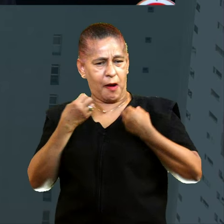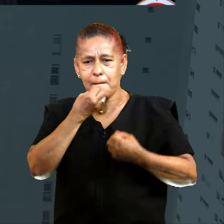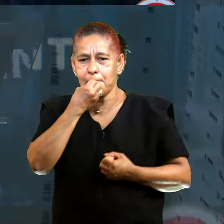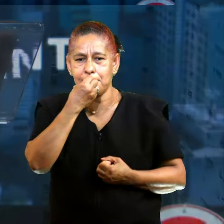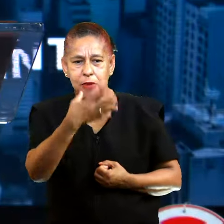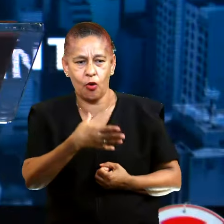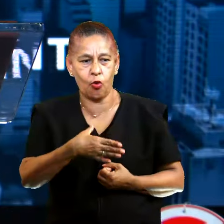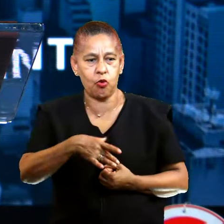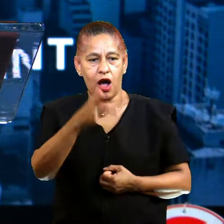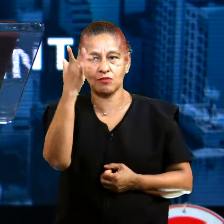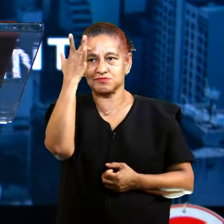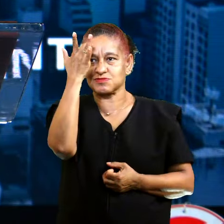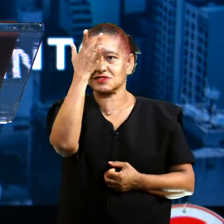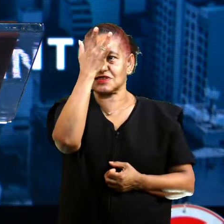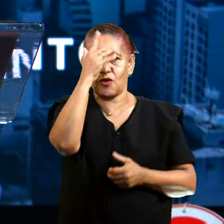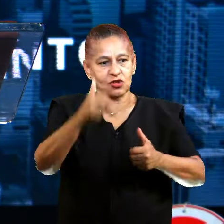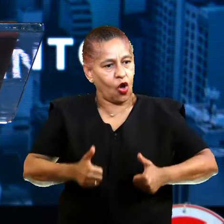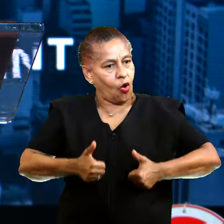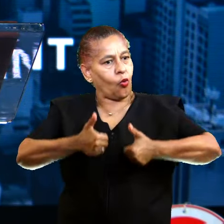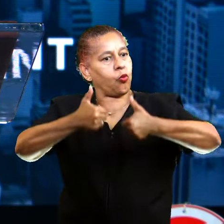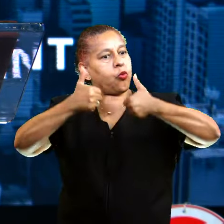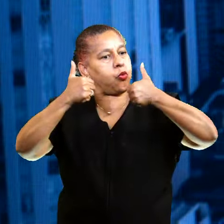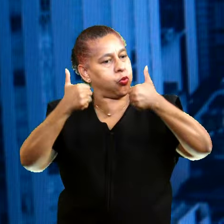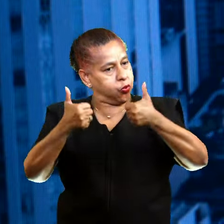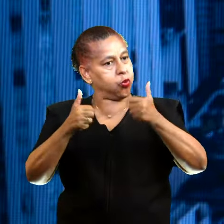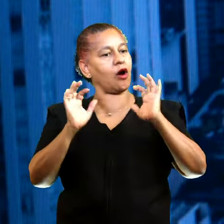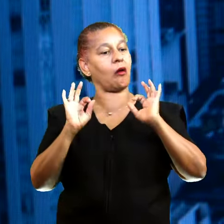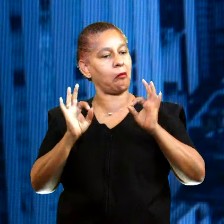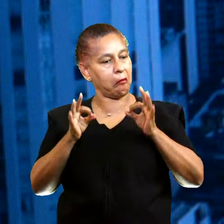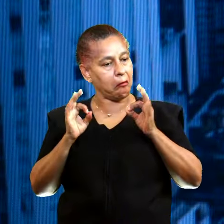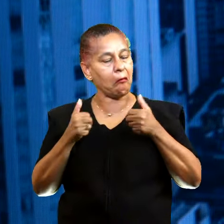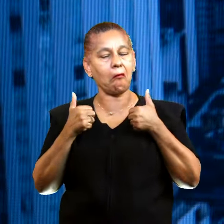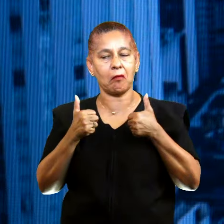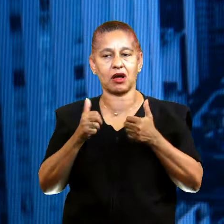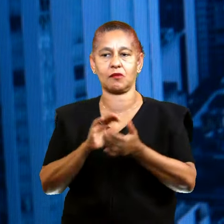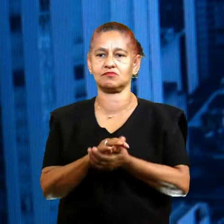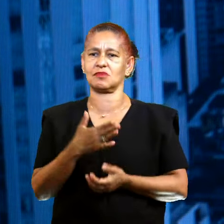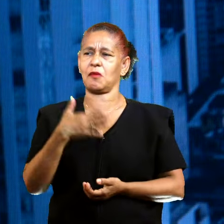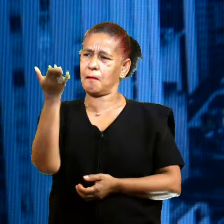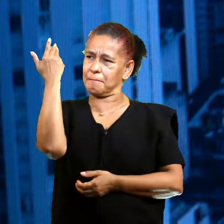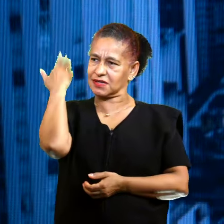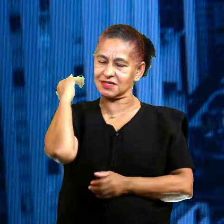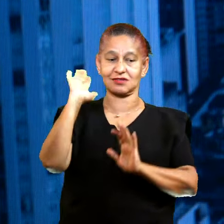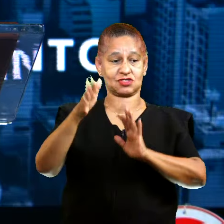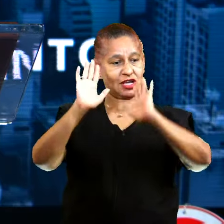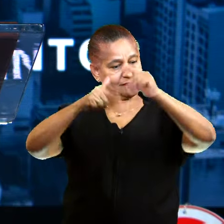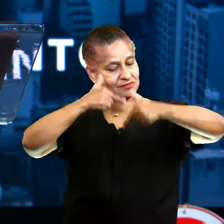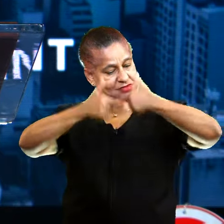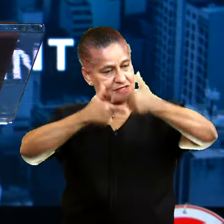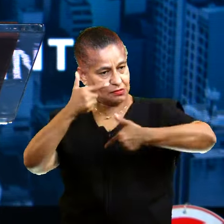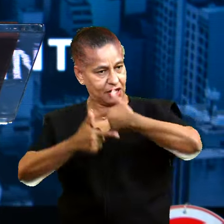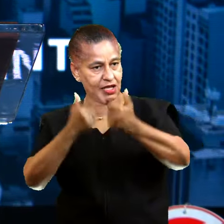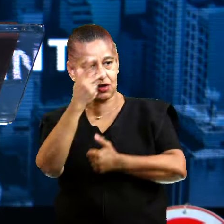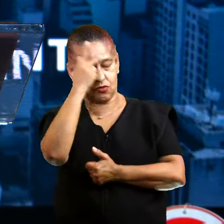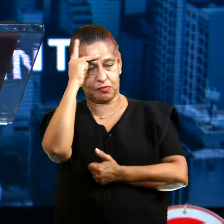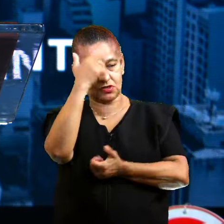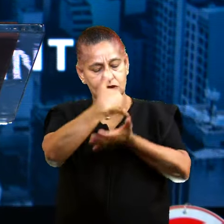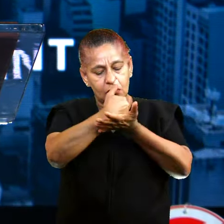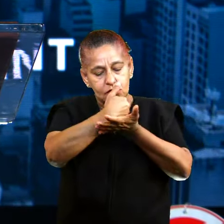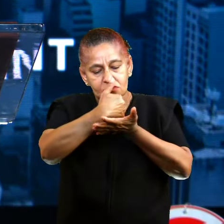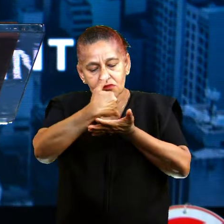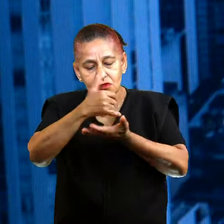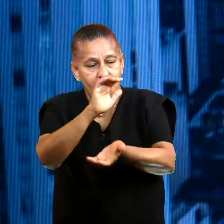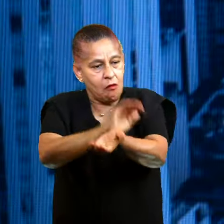eu trabalho há alguns anos com dependente química. Eu já tive histórias de famílias que a pessoa foi, se tratou,